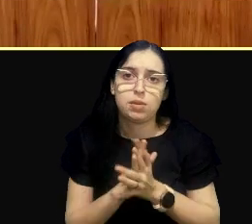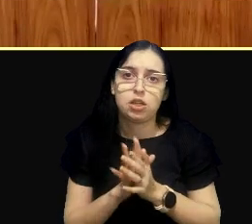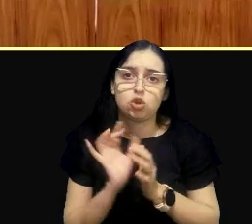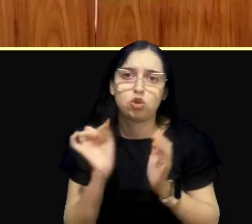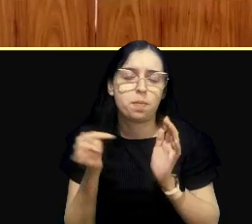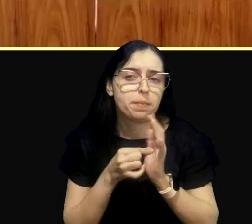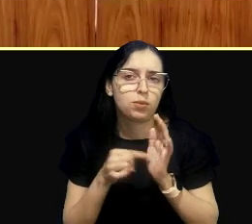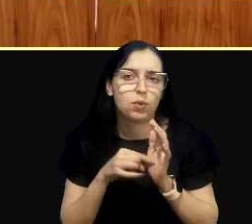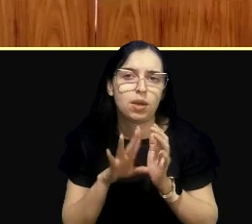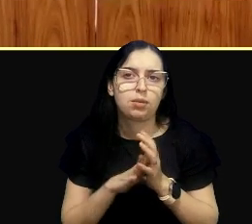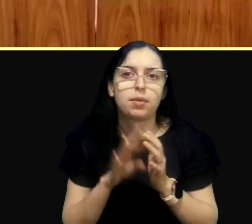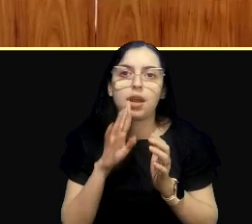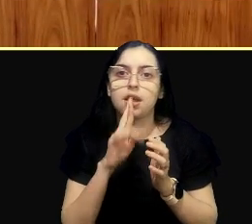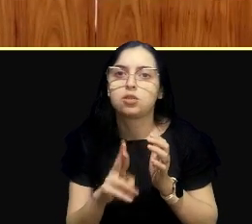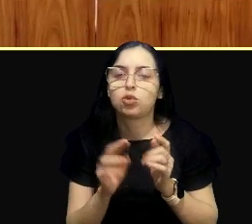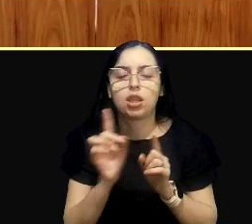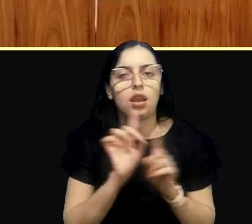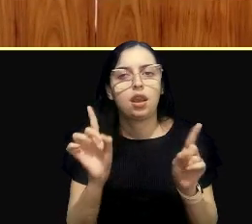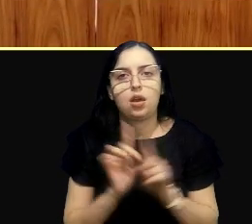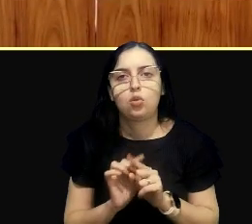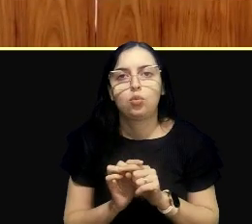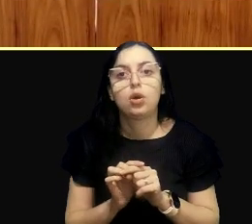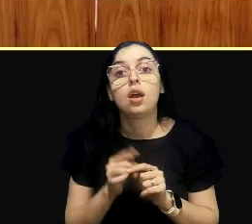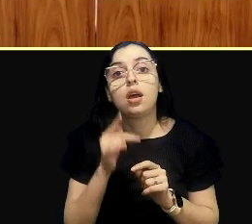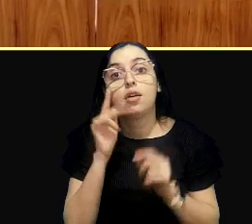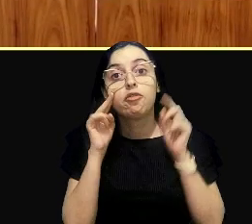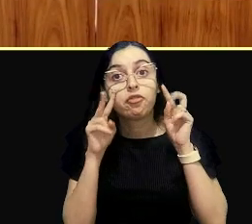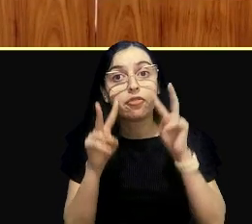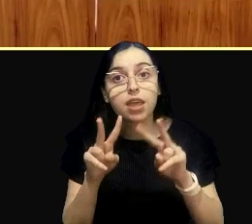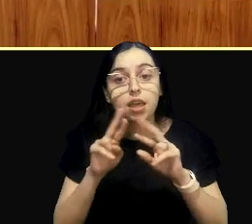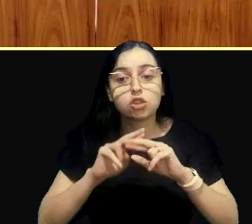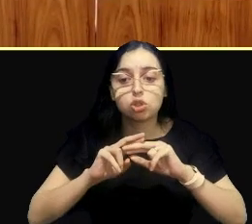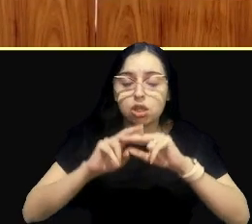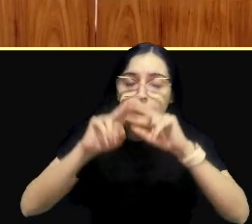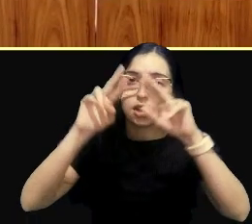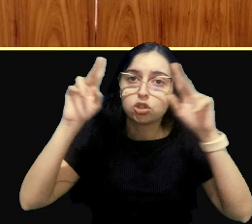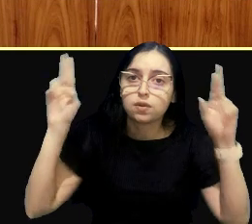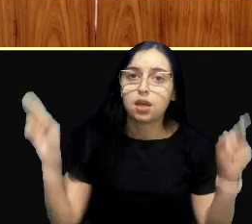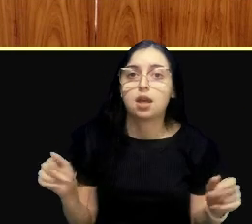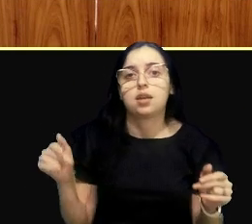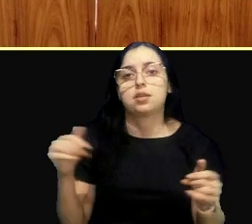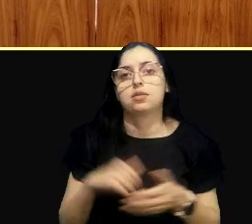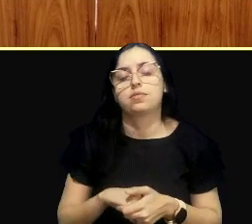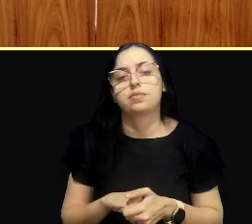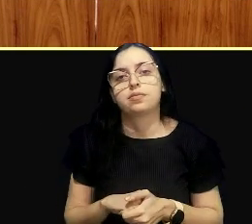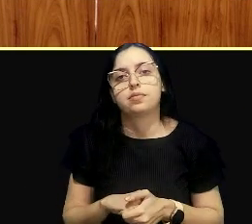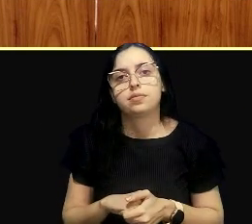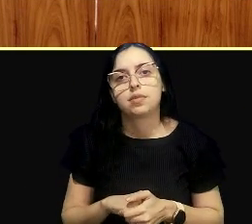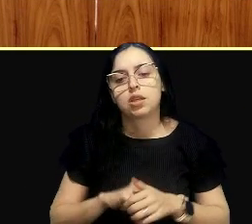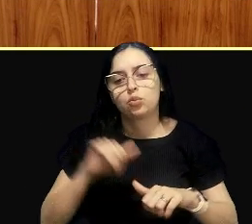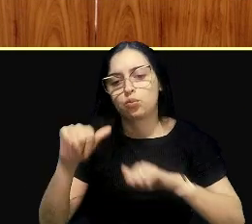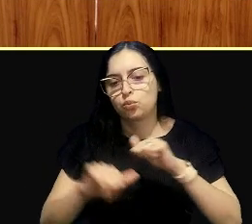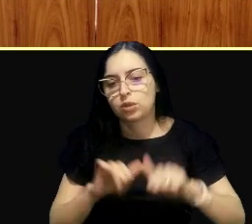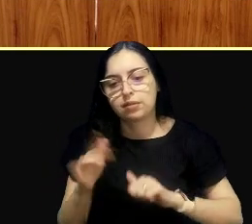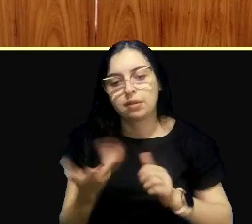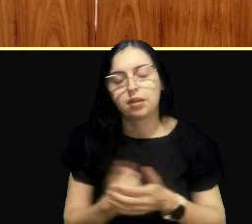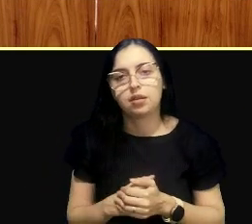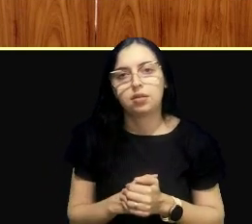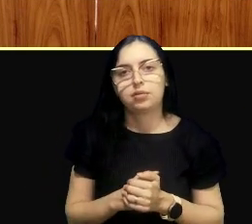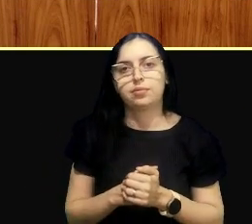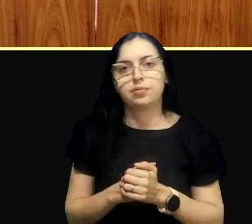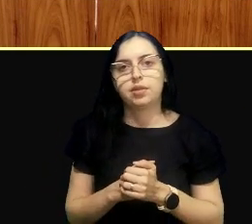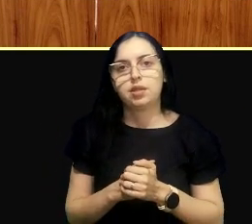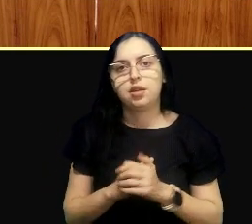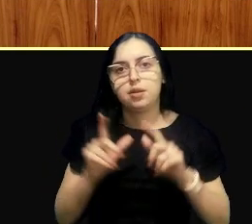pontuadas, para você responder, não, não é só isso, ali, representa a realidade, às vezes, até distorcida, da própria